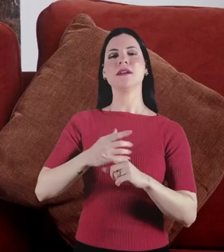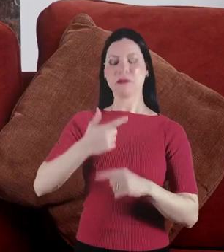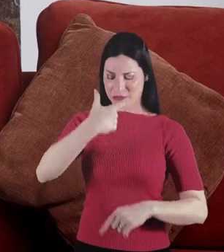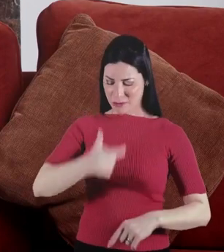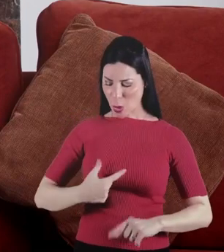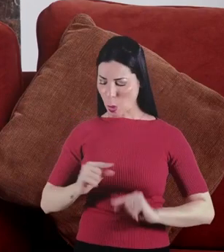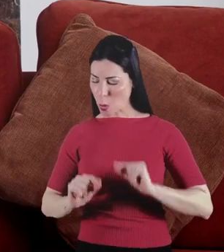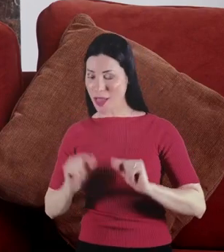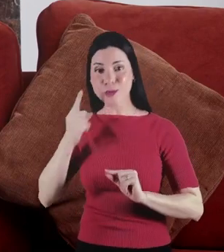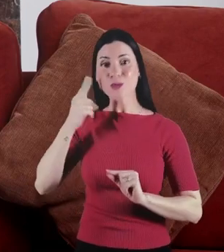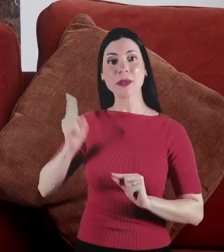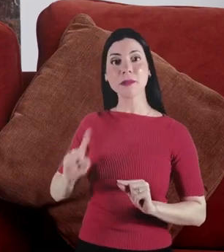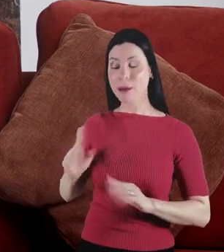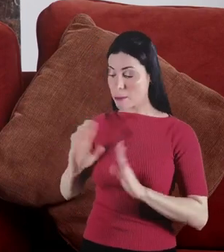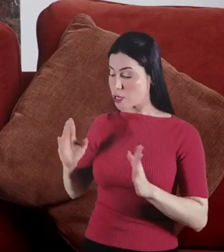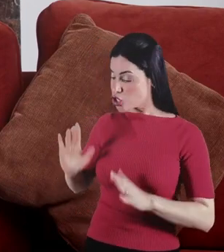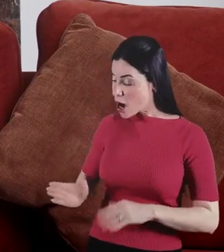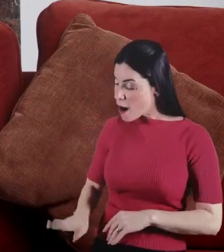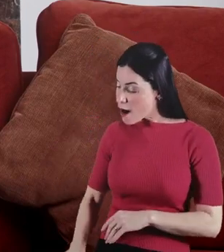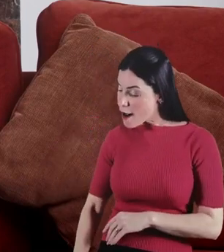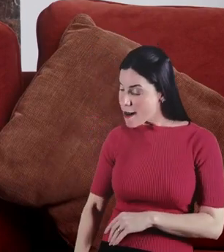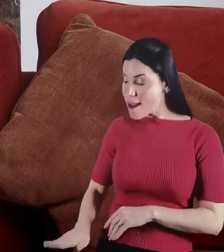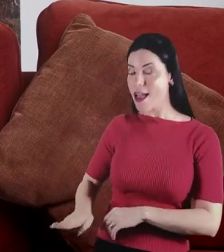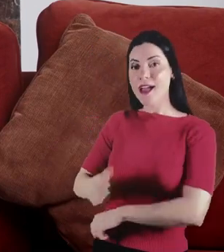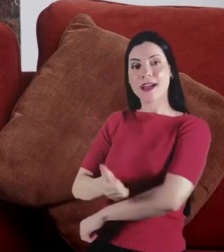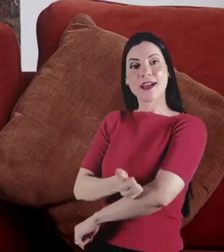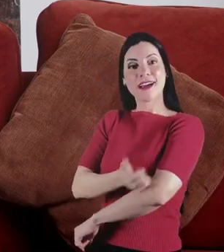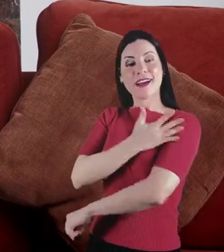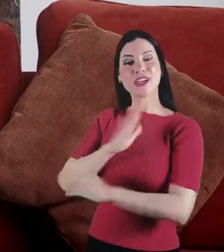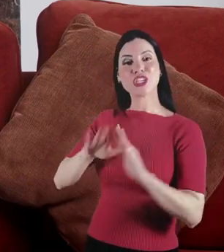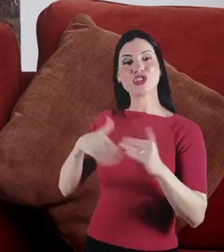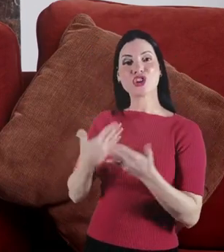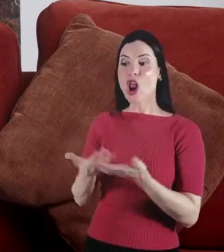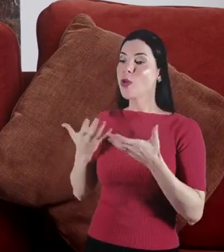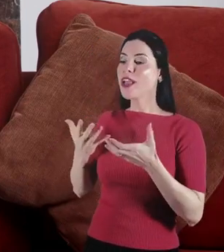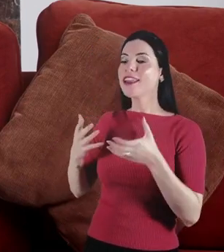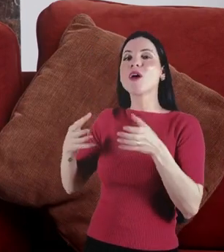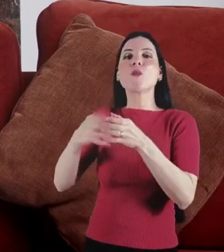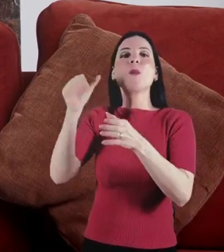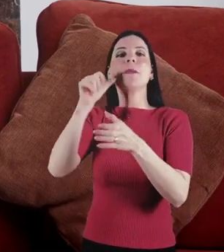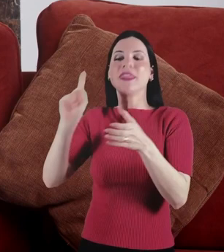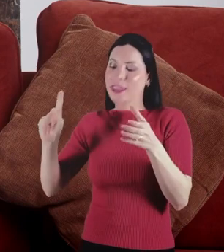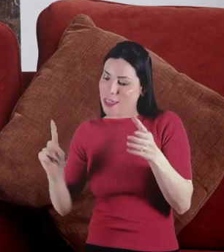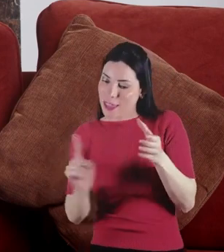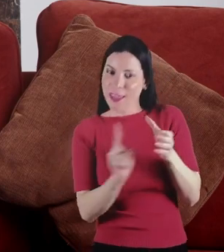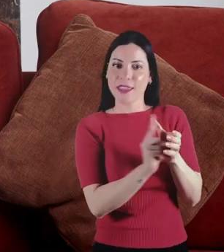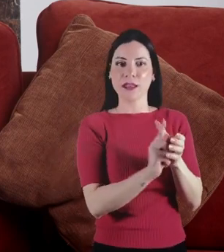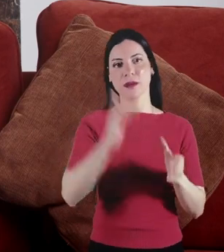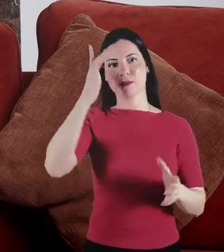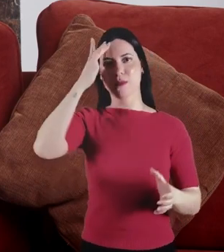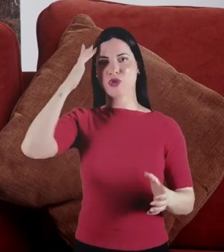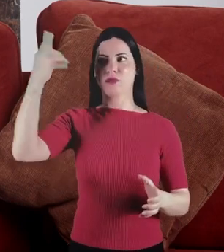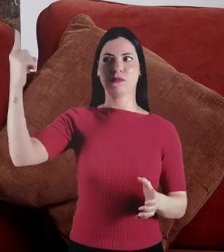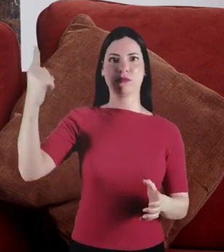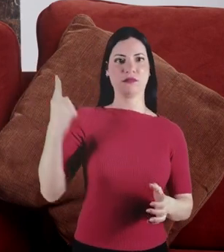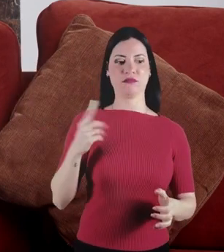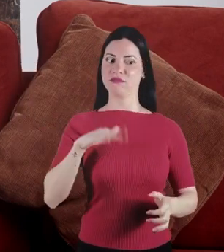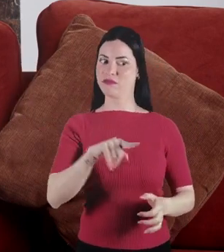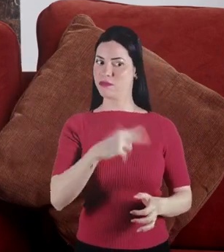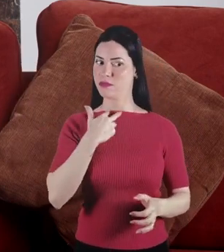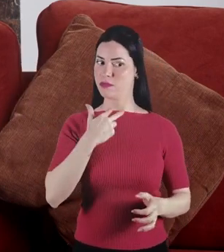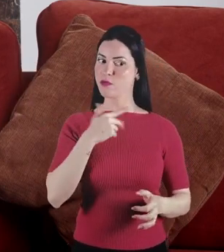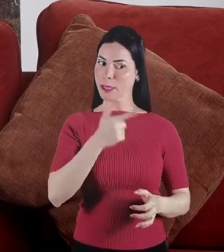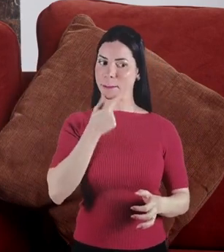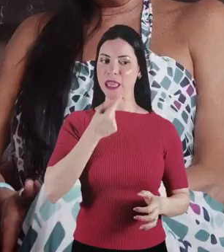infância, eu queria ficar com as meninas. Eu me identificava com aquele universo, daí furia uma tada que eu não podia, porque eu tinha que ficar com os